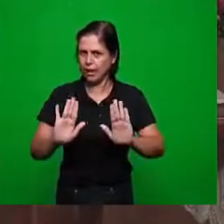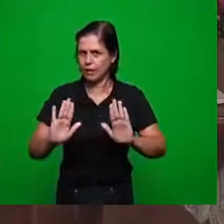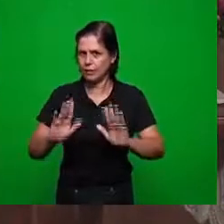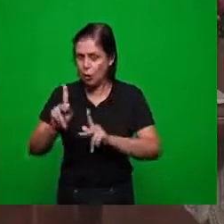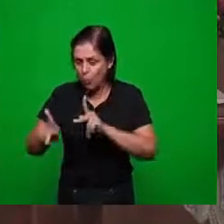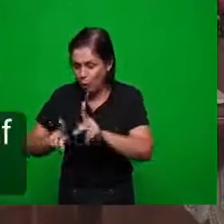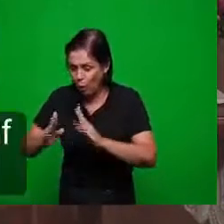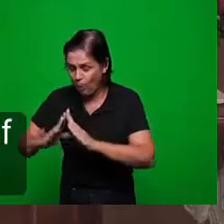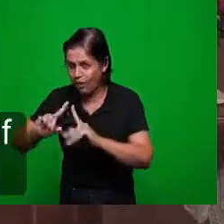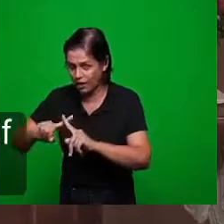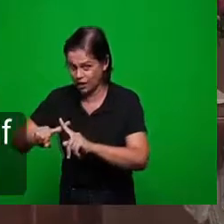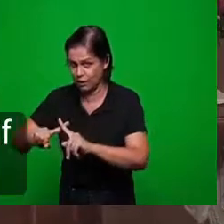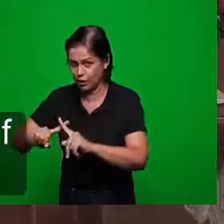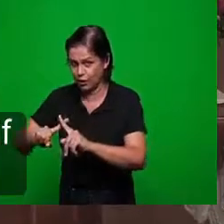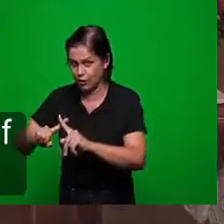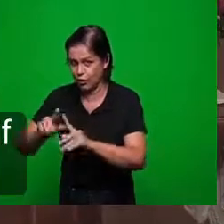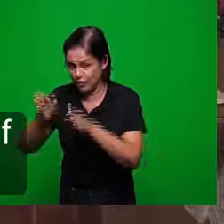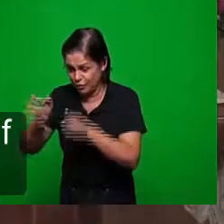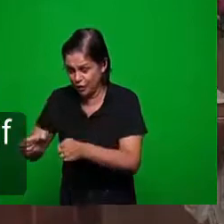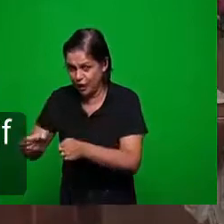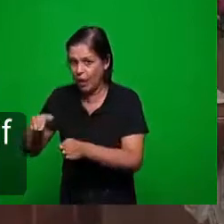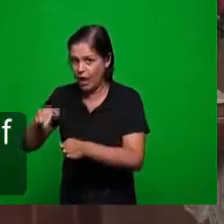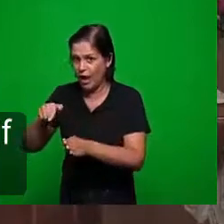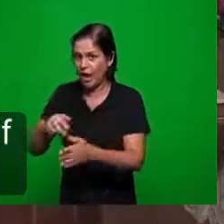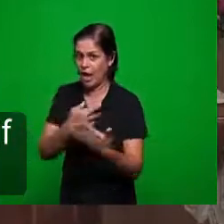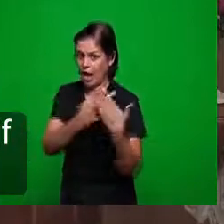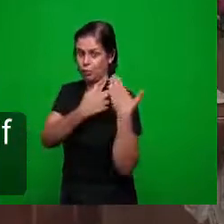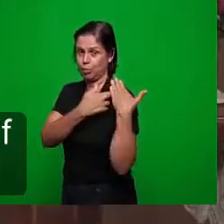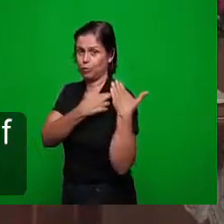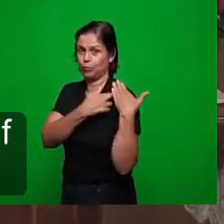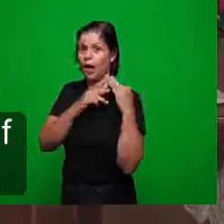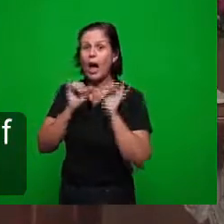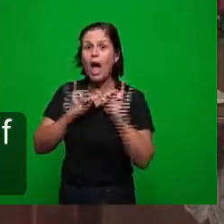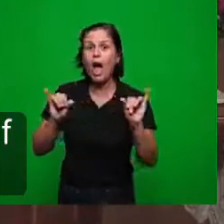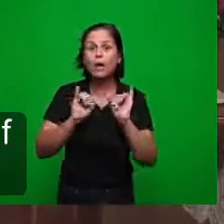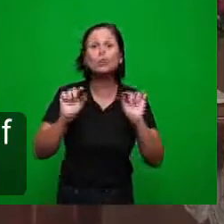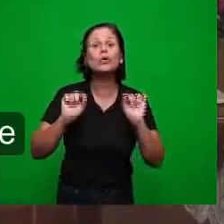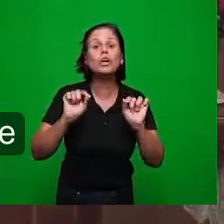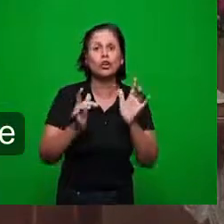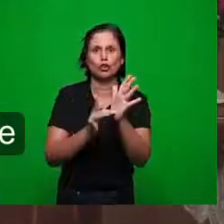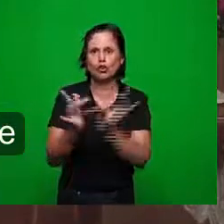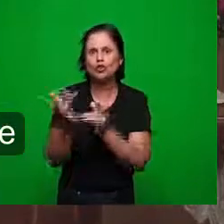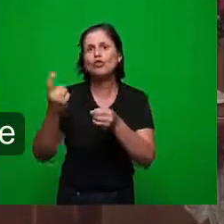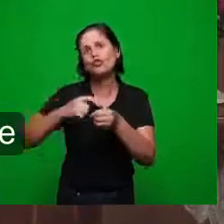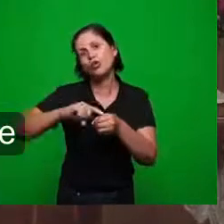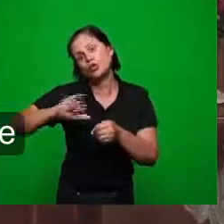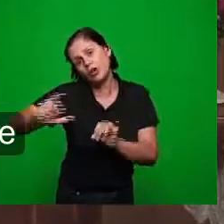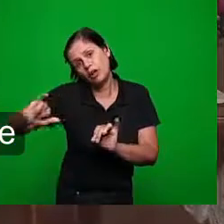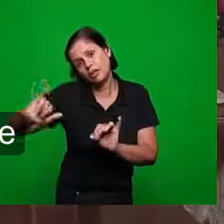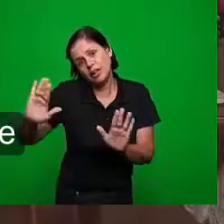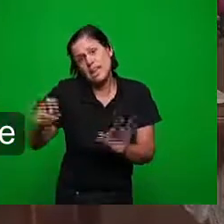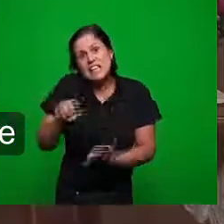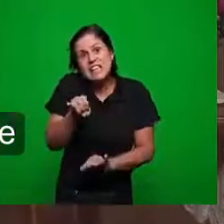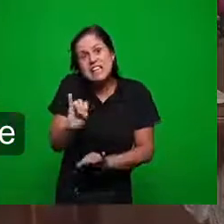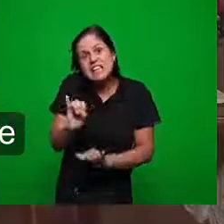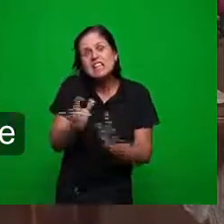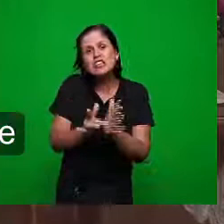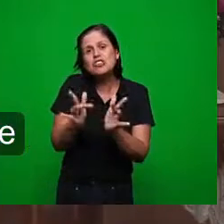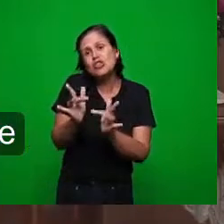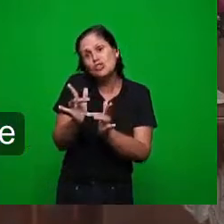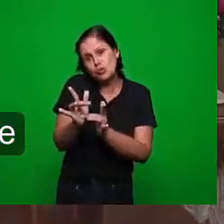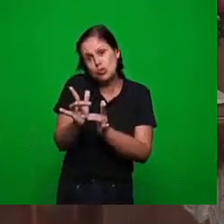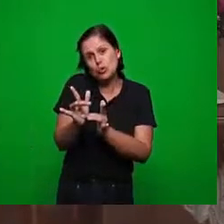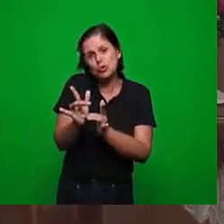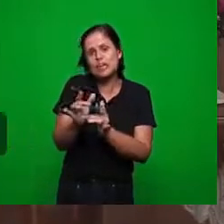anunciar a vinda do Senhor Jesus E esse anúncio se Jesus vier daqui a 30 anos nós já estamos